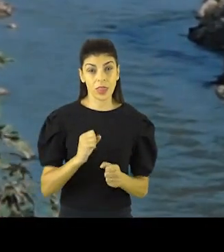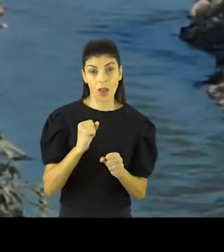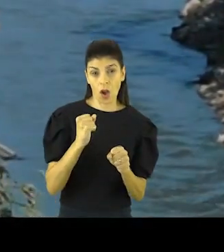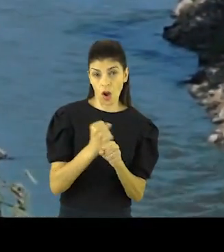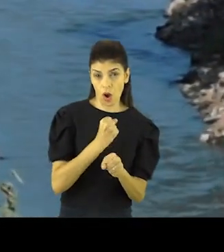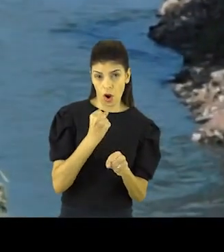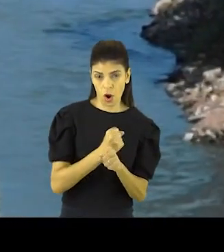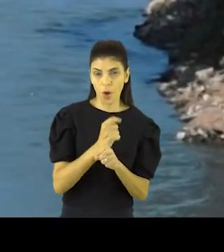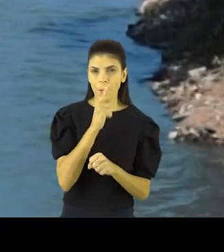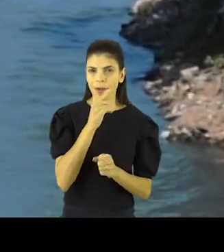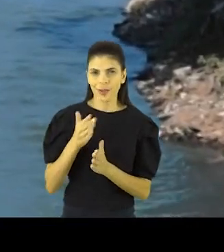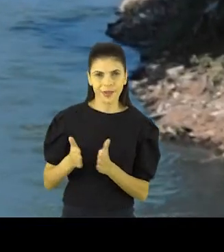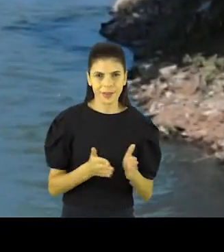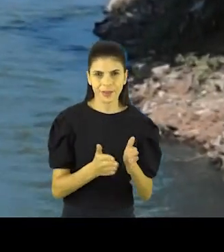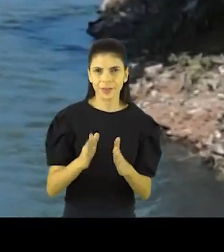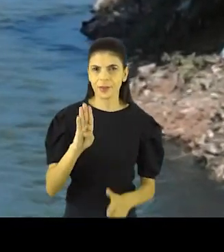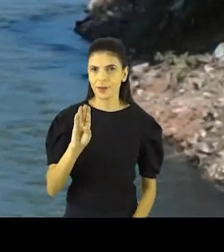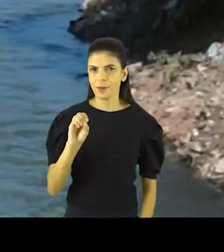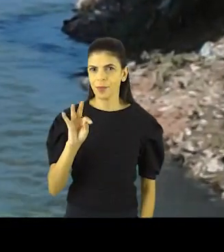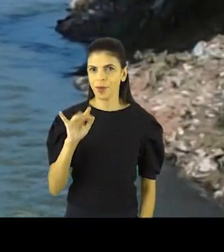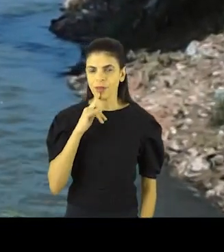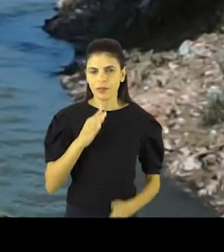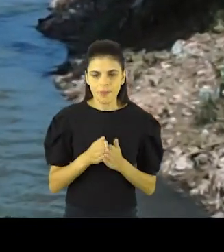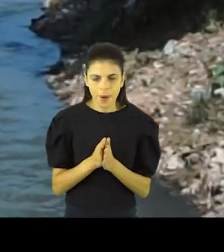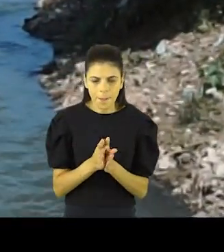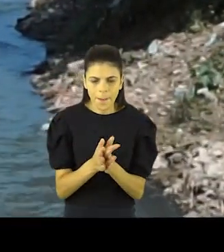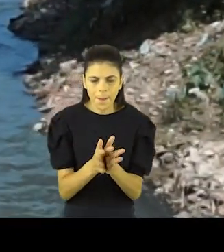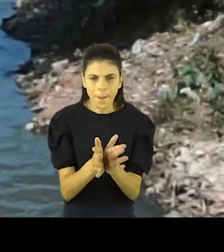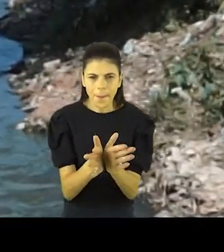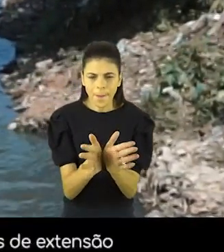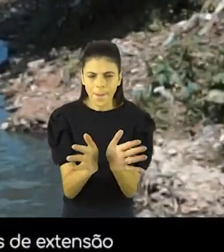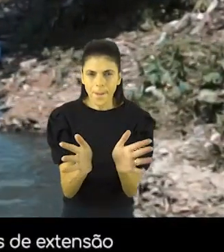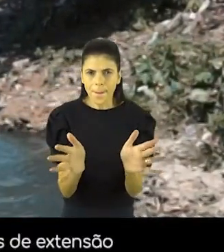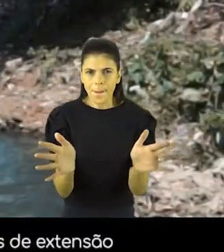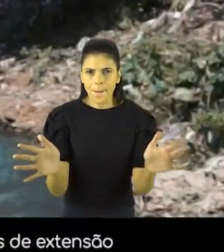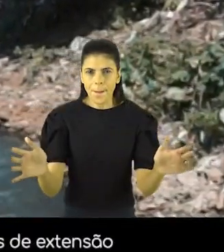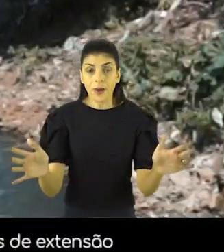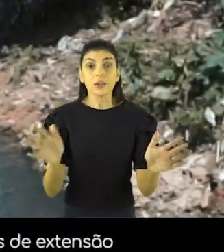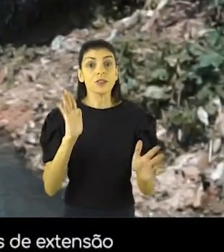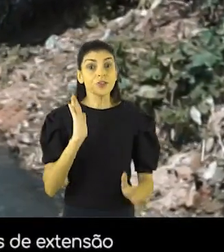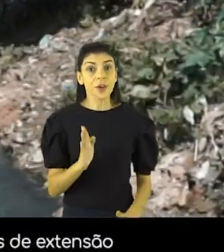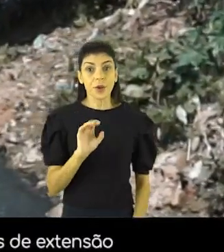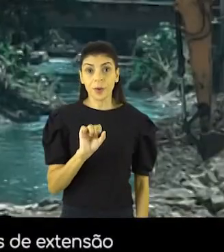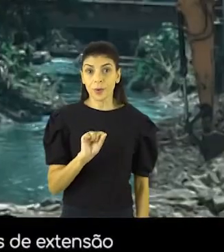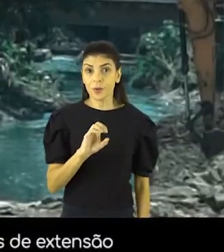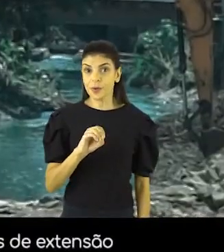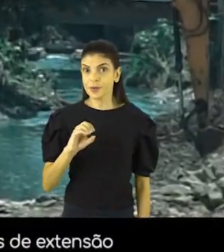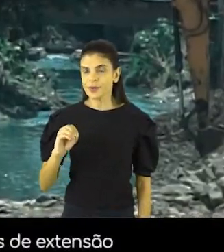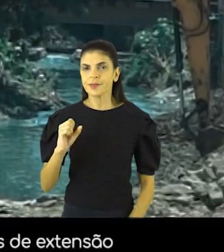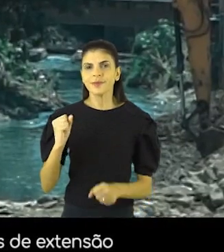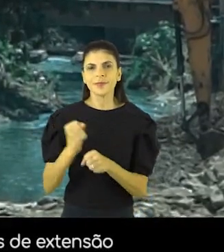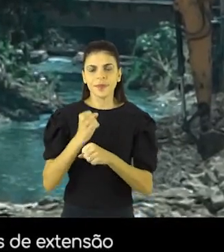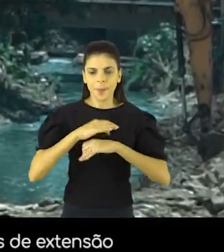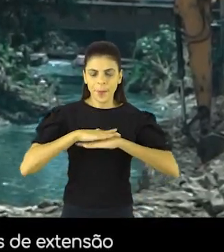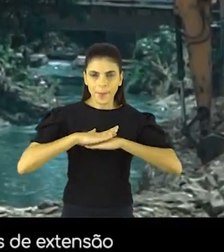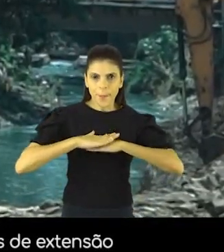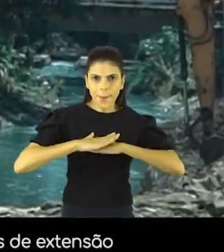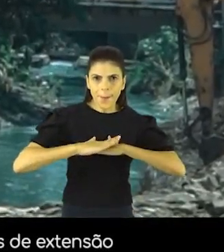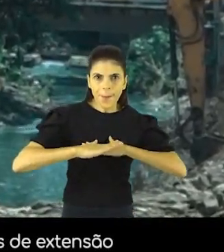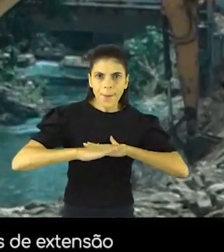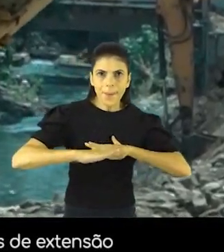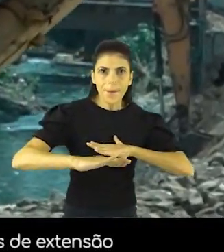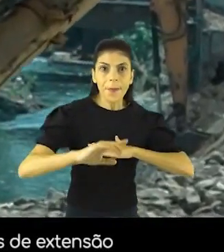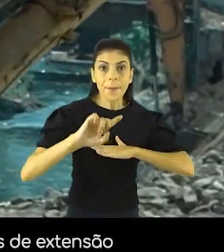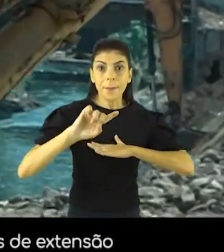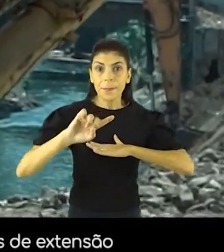A obra de alargamento da calha do Rio Botas está a todo vapor. Ao todo, 800 bases de concreto estão sendo